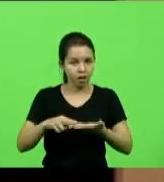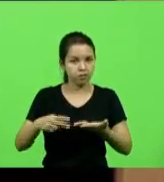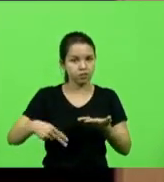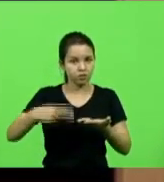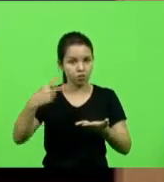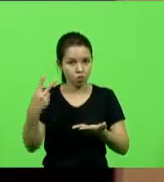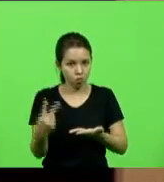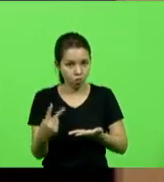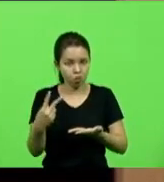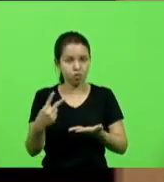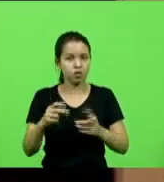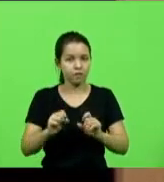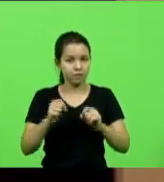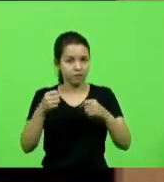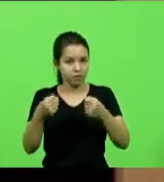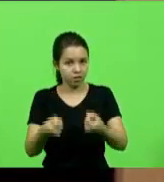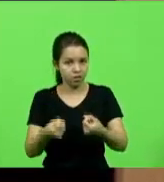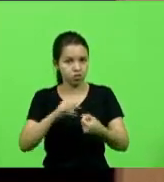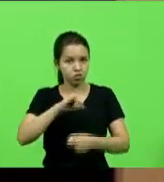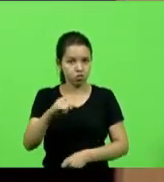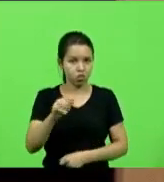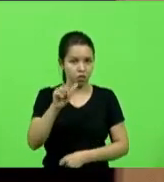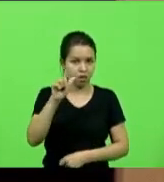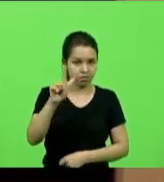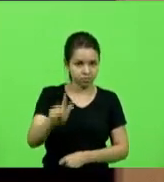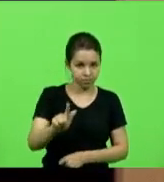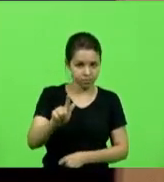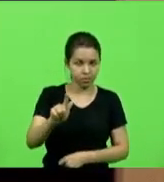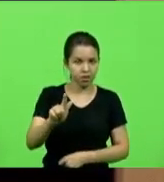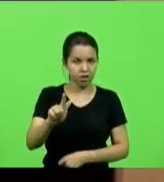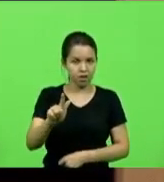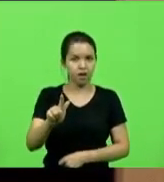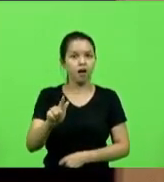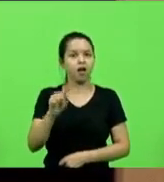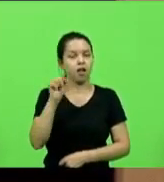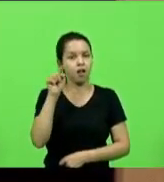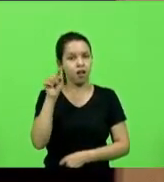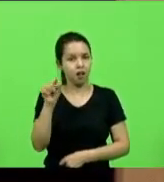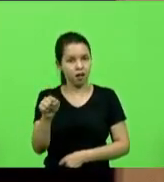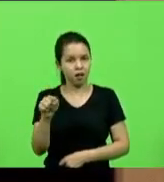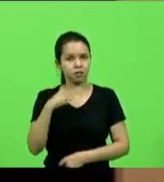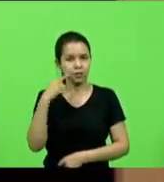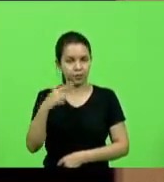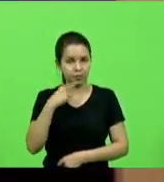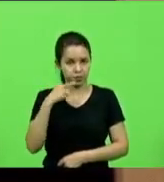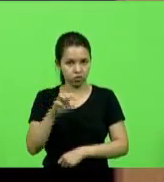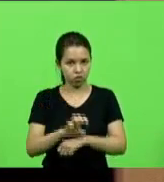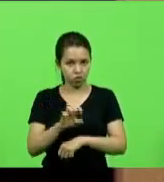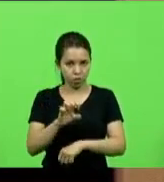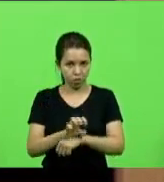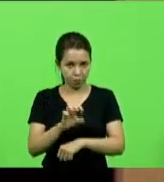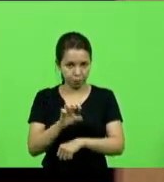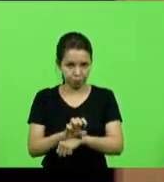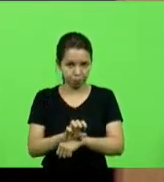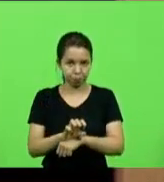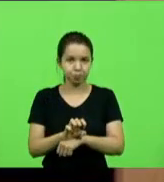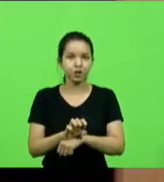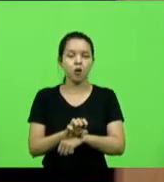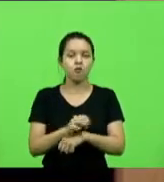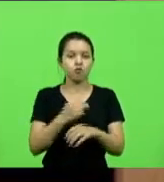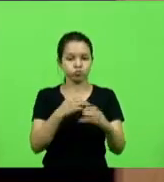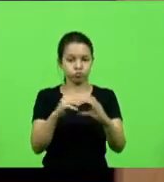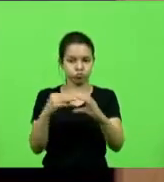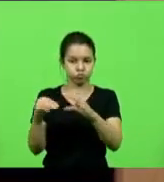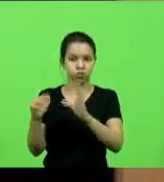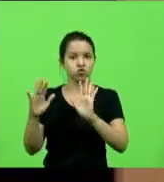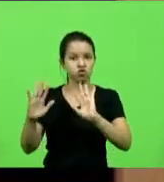Parlamento Estadual do escritório Abreu e Silvia que todos os deputados acreditam receberam explicando